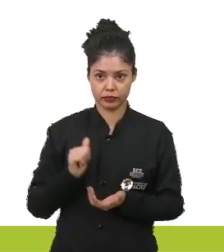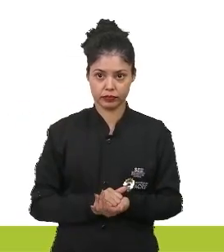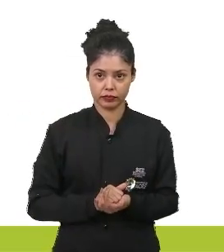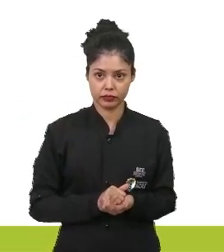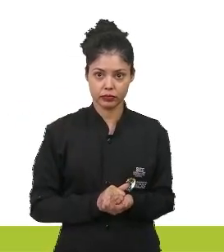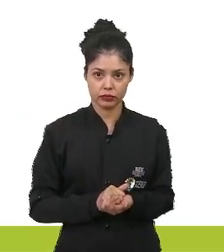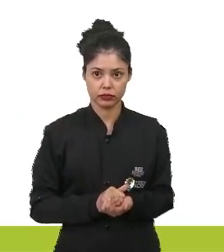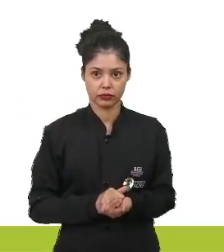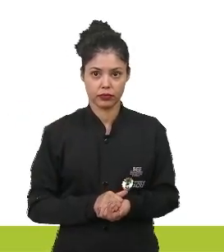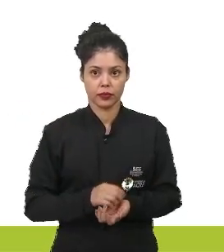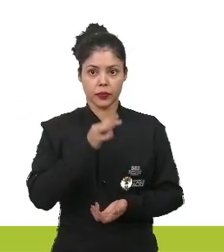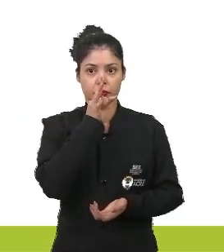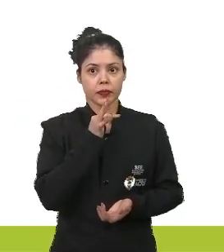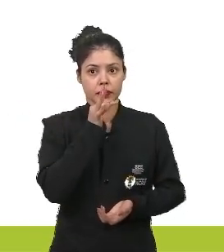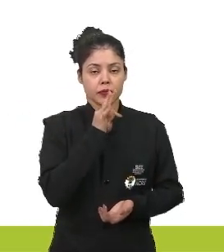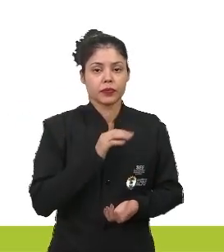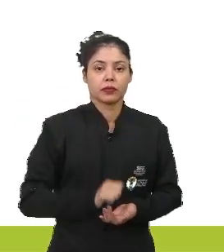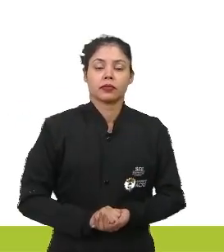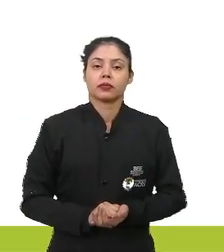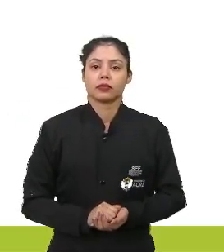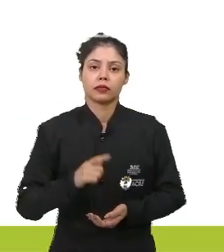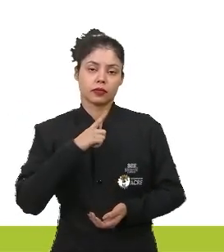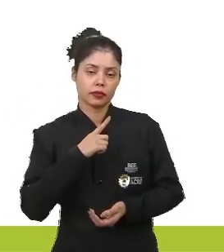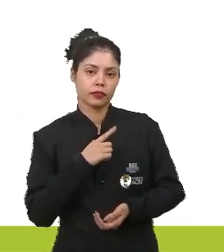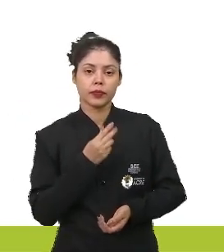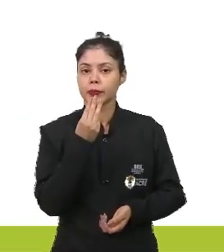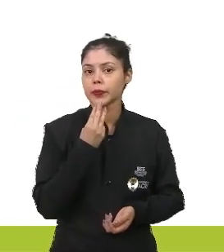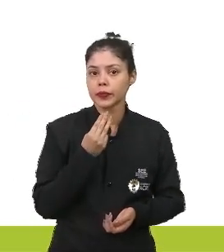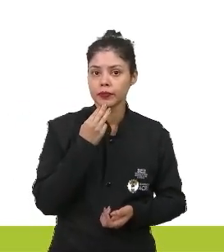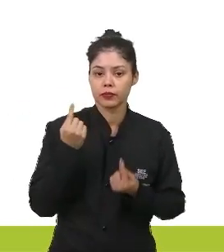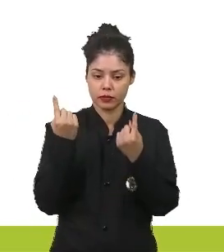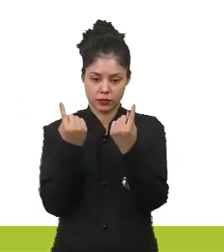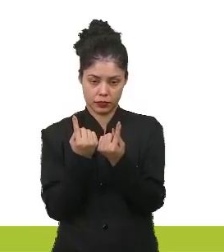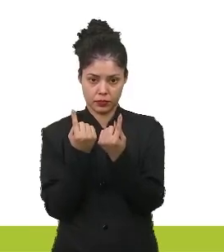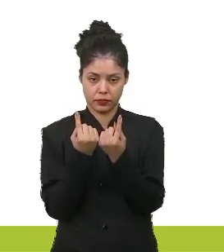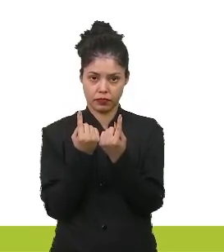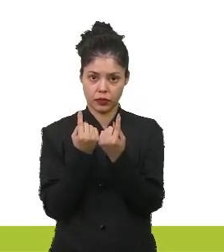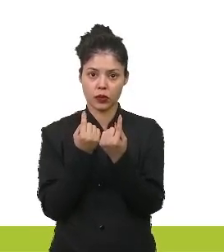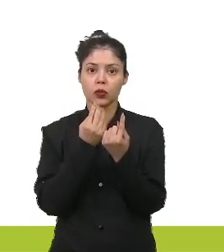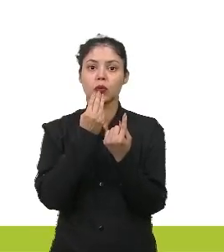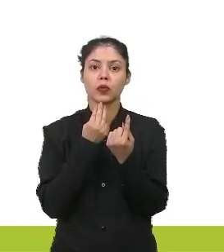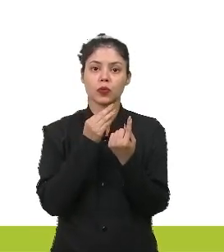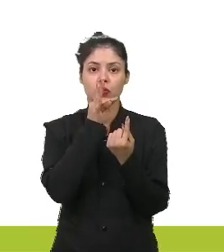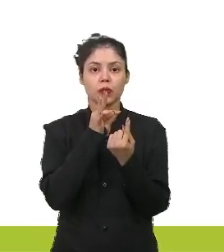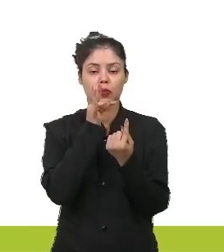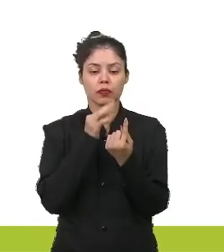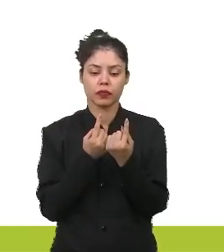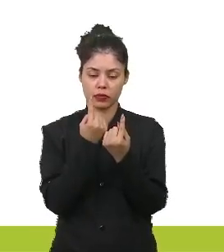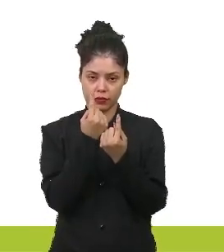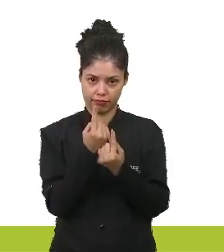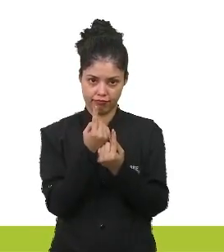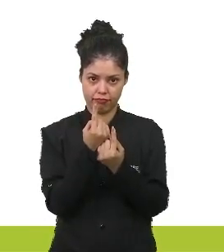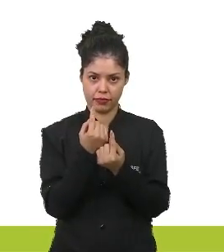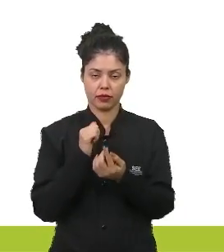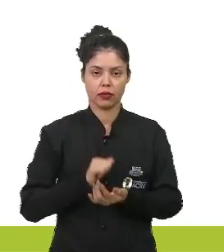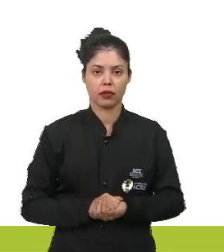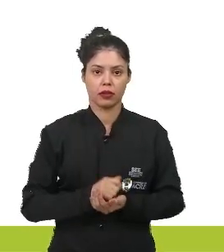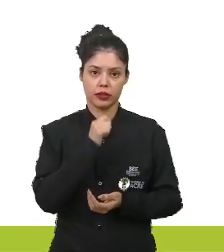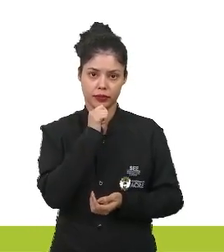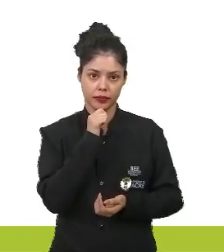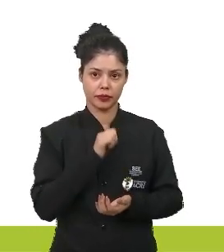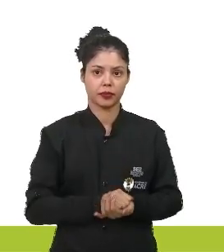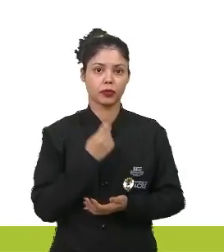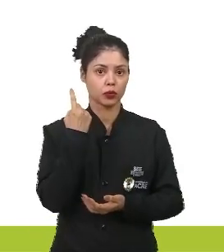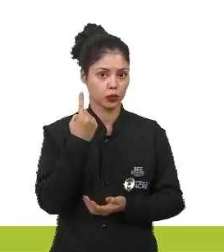esse aqui feminino. Então masculino, dois aqui. E feminino é só um. É só um